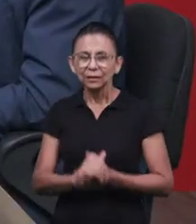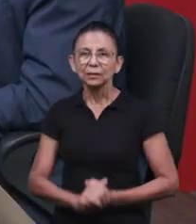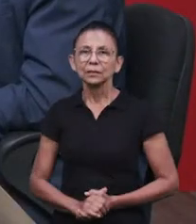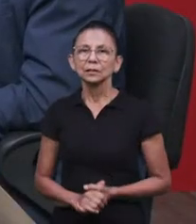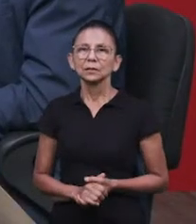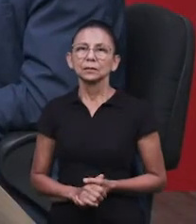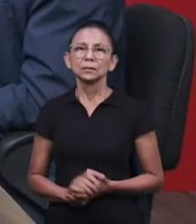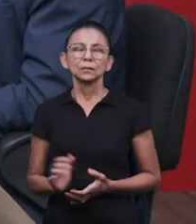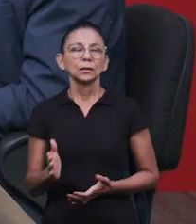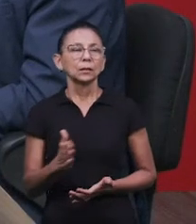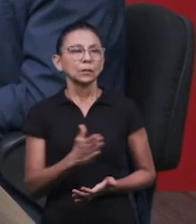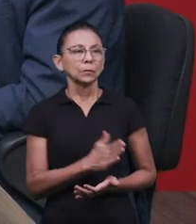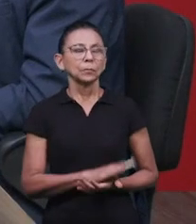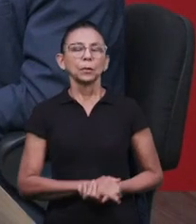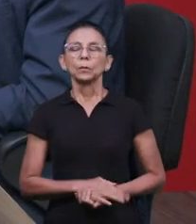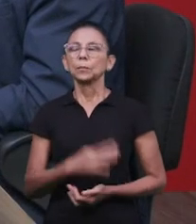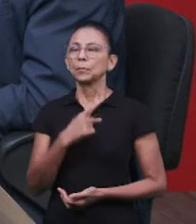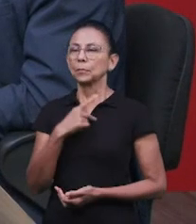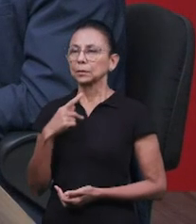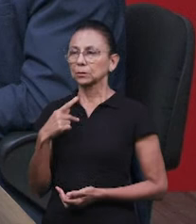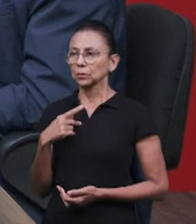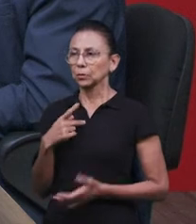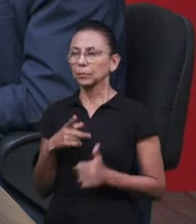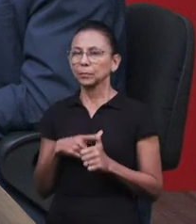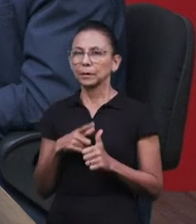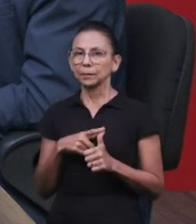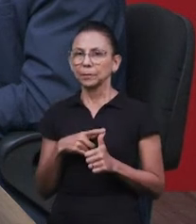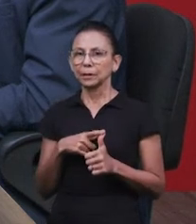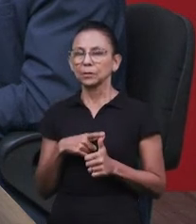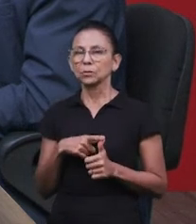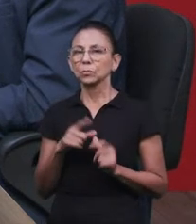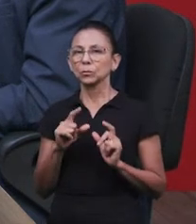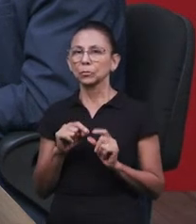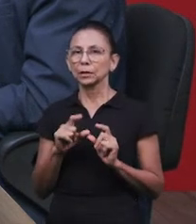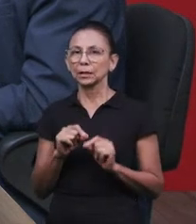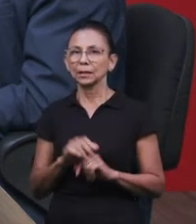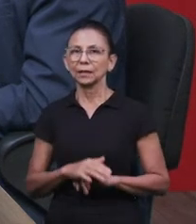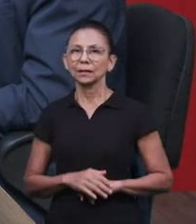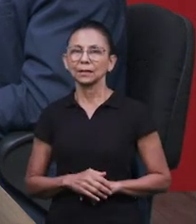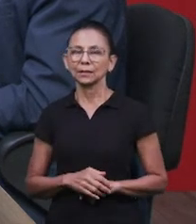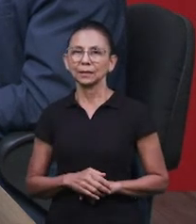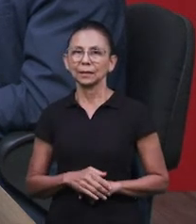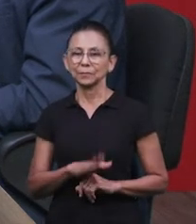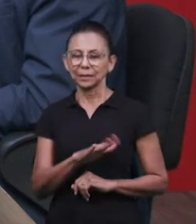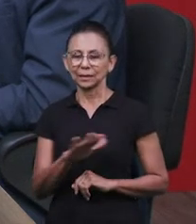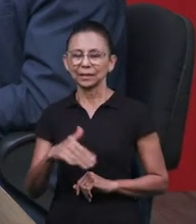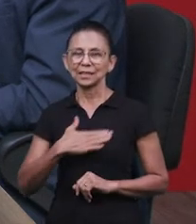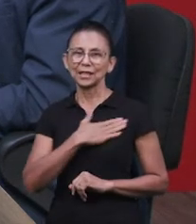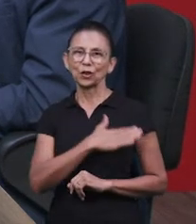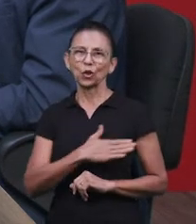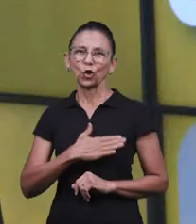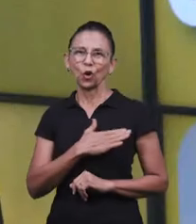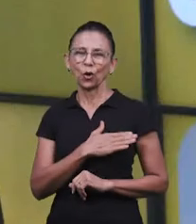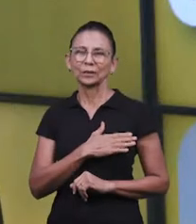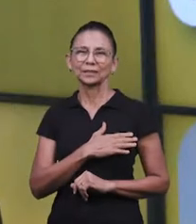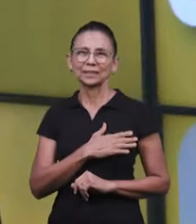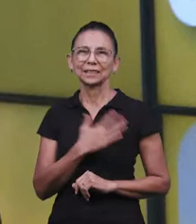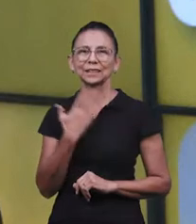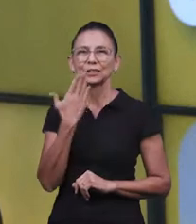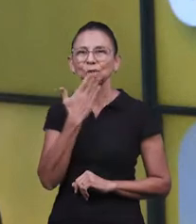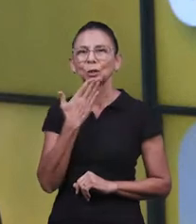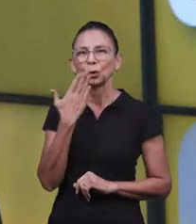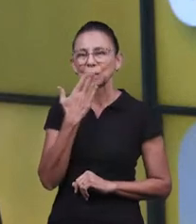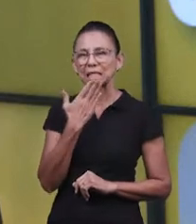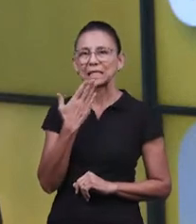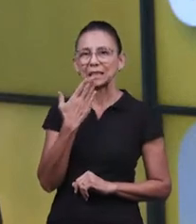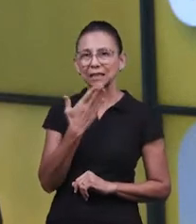Primeiramente, pastor, a gente tem que lembrar, como lembrou bem o pastor, né? É muito sutil, criança gosta de doce, é uma coisa que